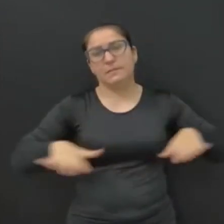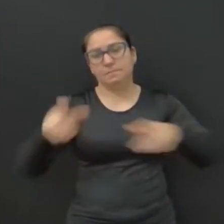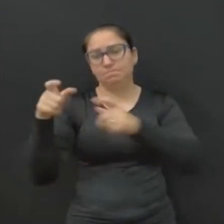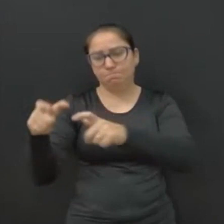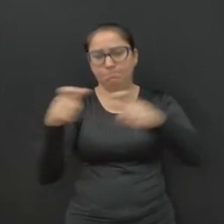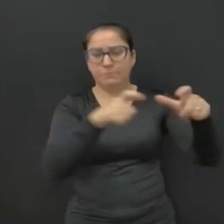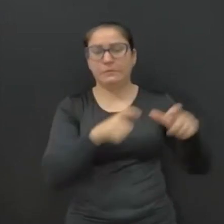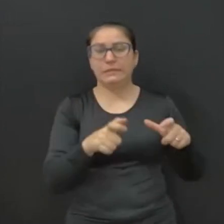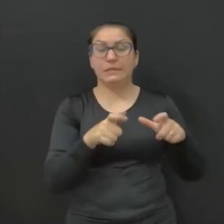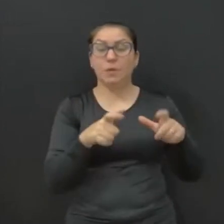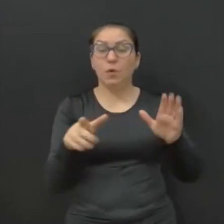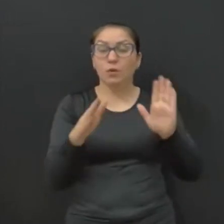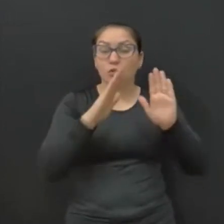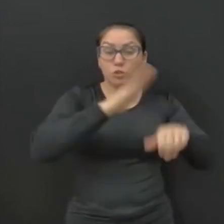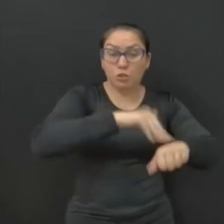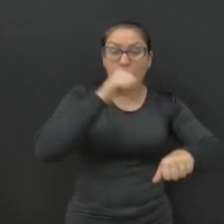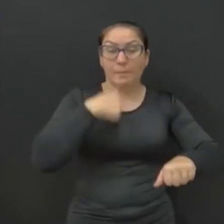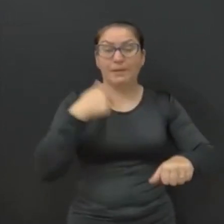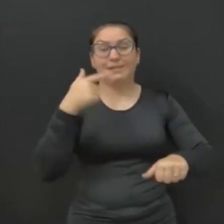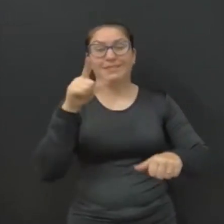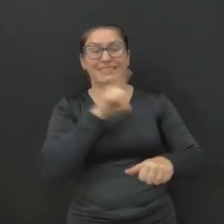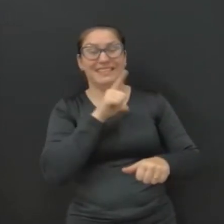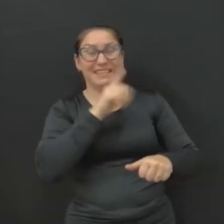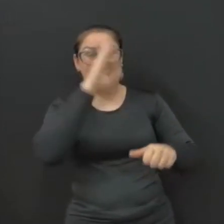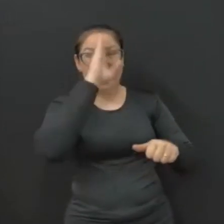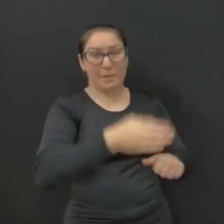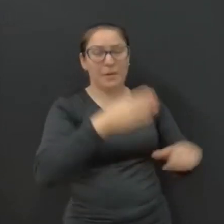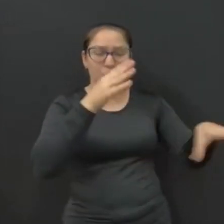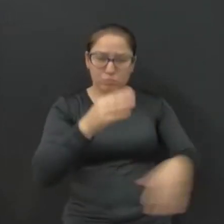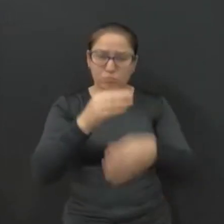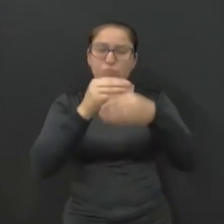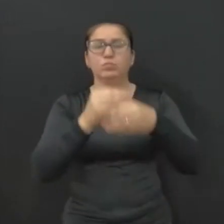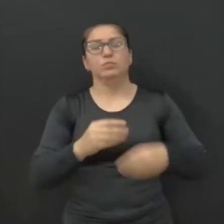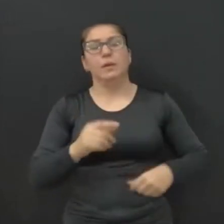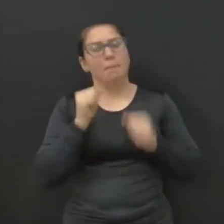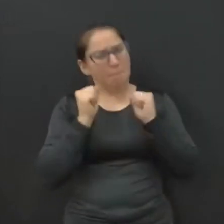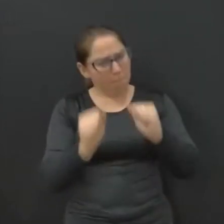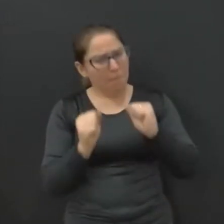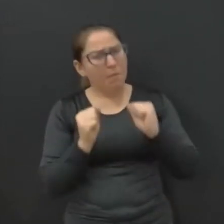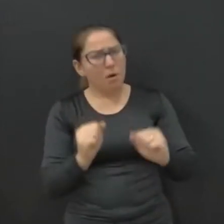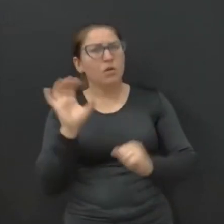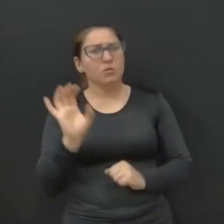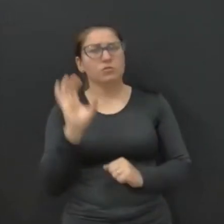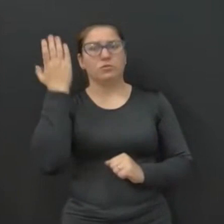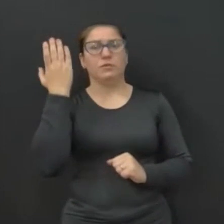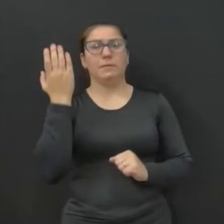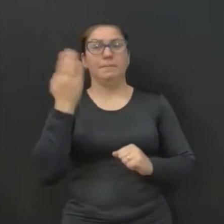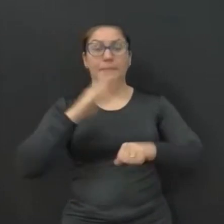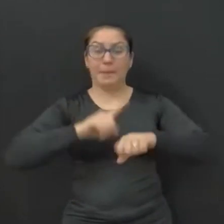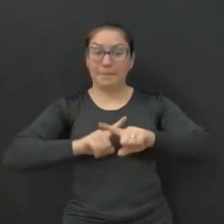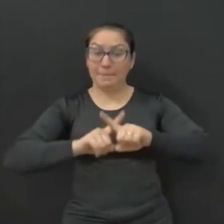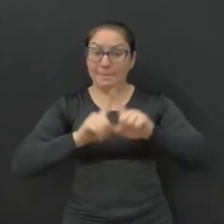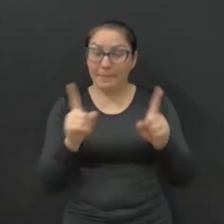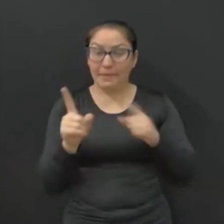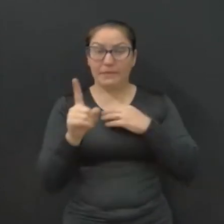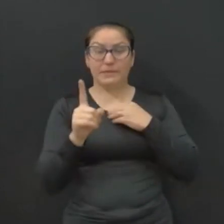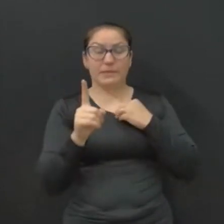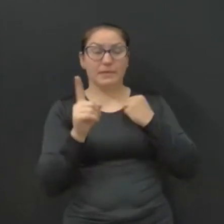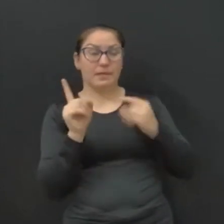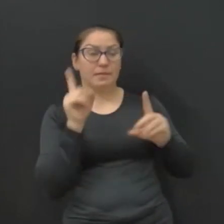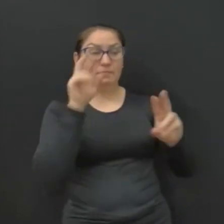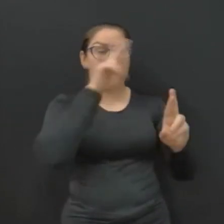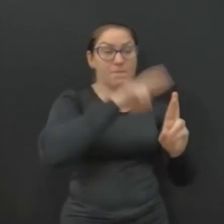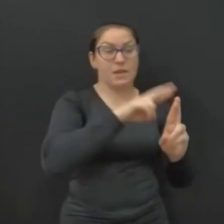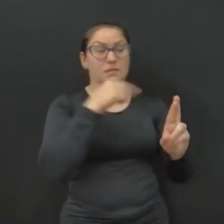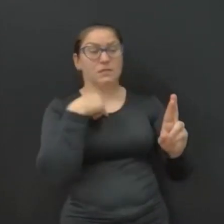que essas contratações fora da cidade-sede, complementarmente, podem acontecer. Mas tirar referência da